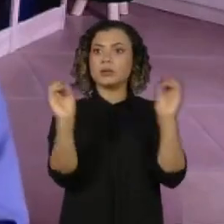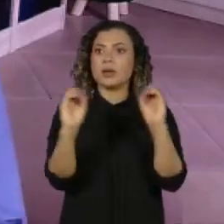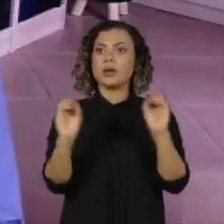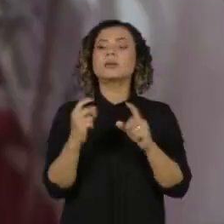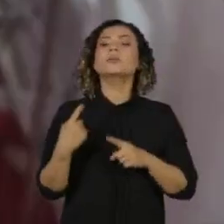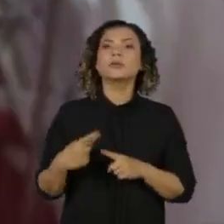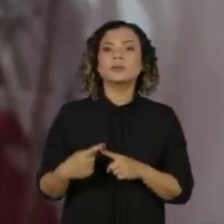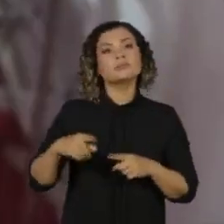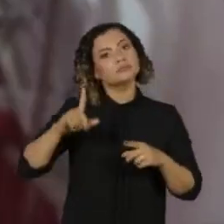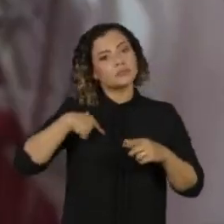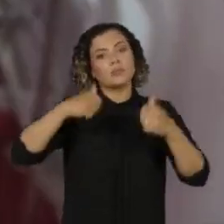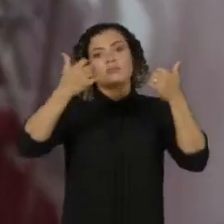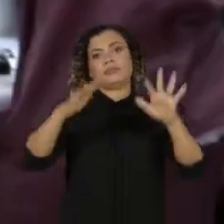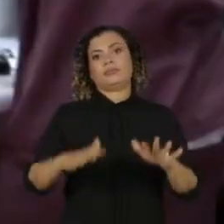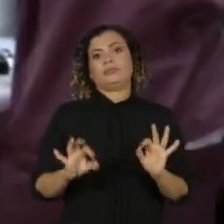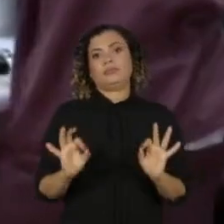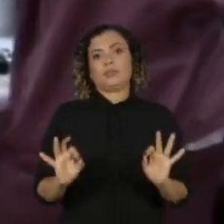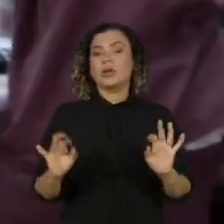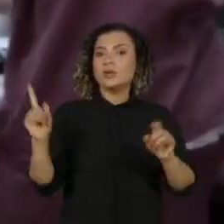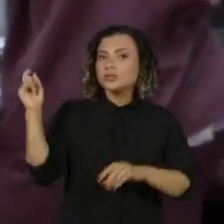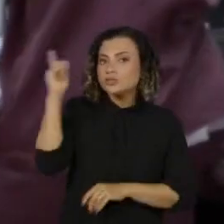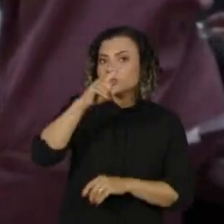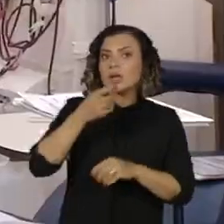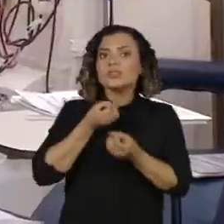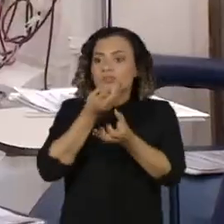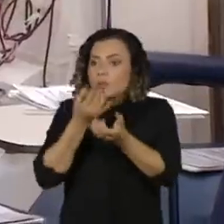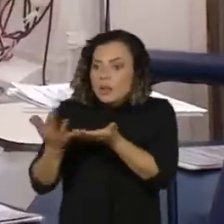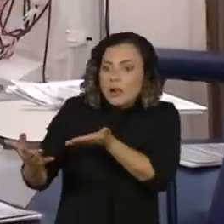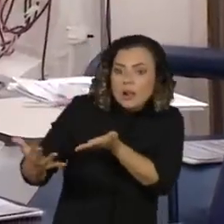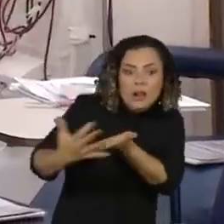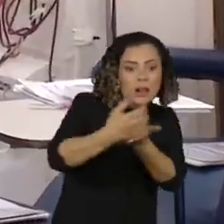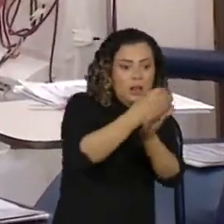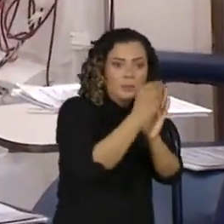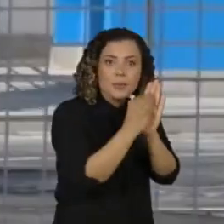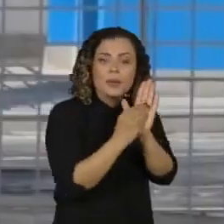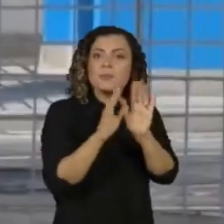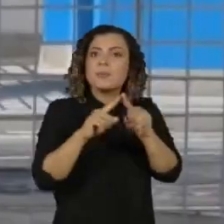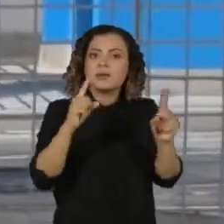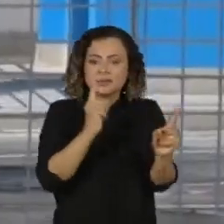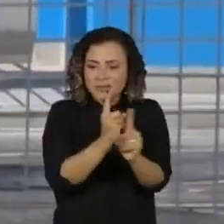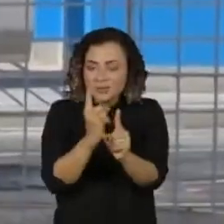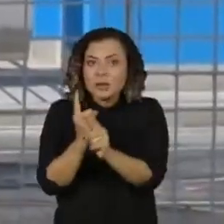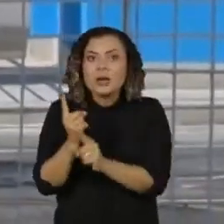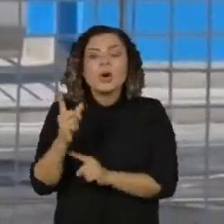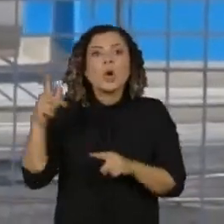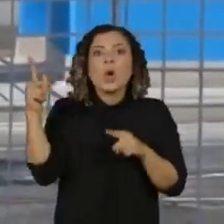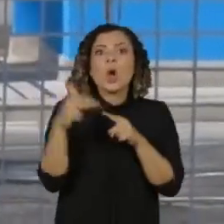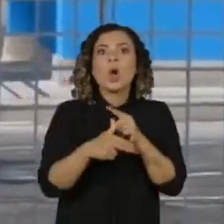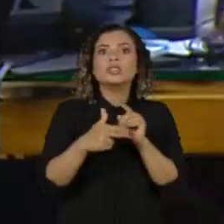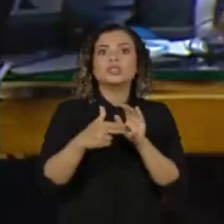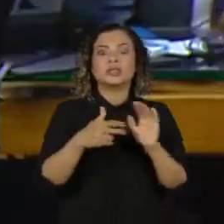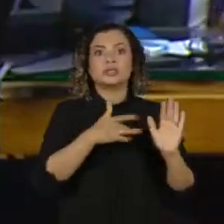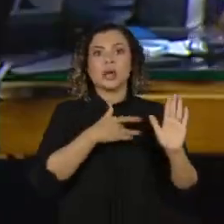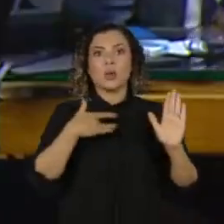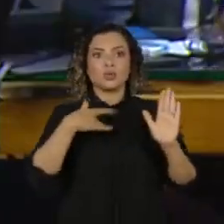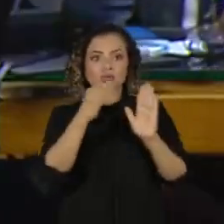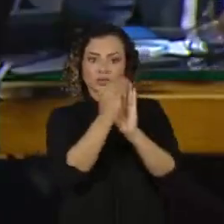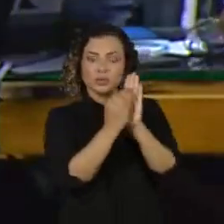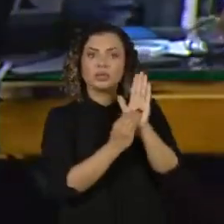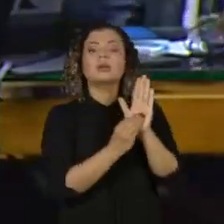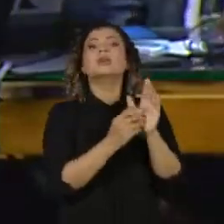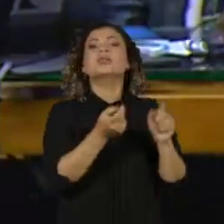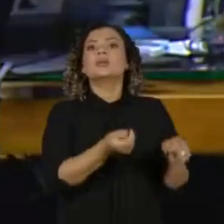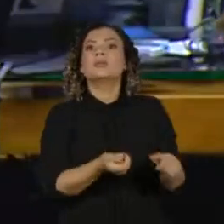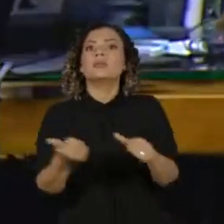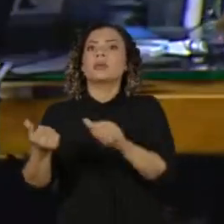disso é um caos. Mesmo com dificuldades para levantar informações, o grupo identificou que os cortes bilionários na saúde e a transferência de